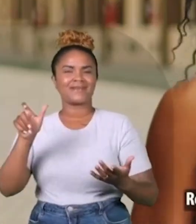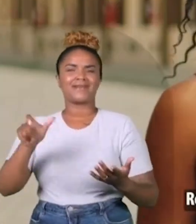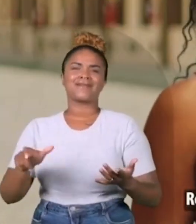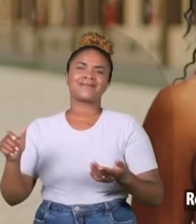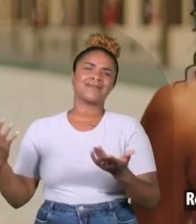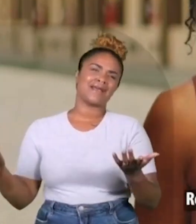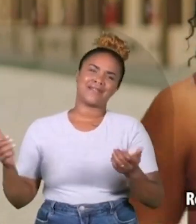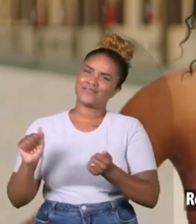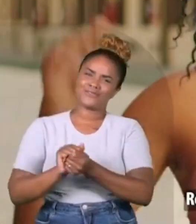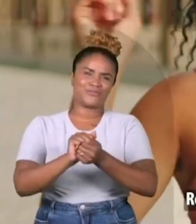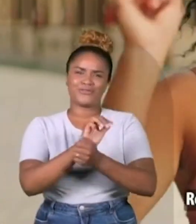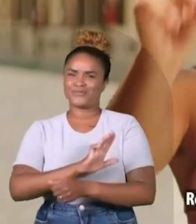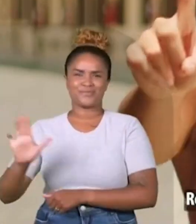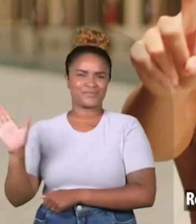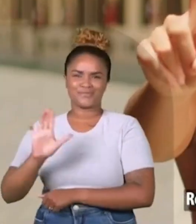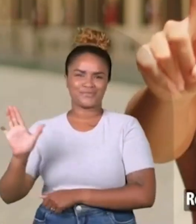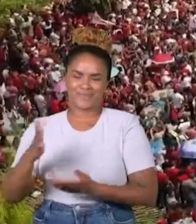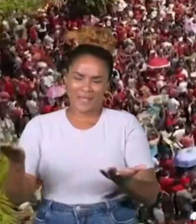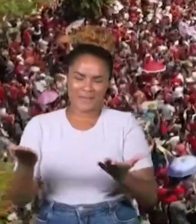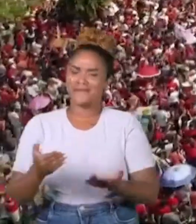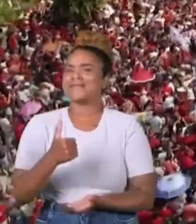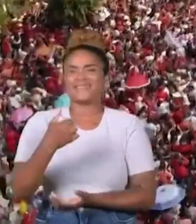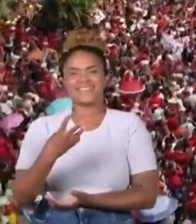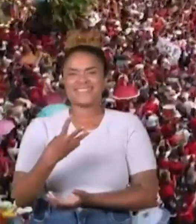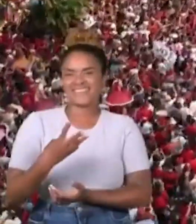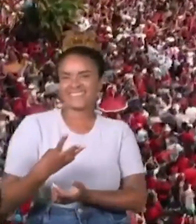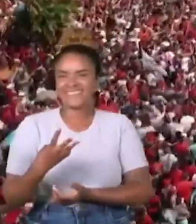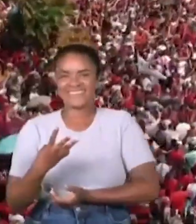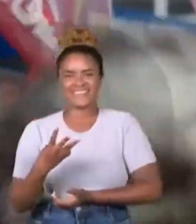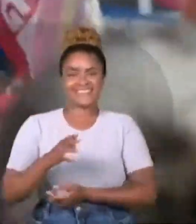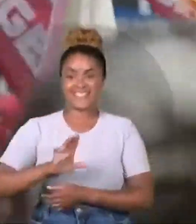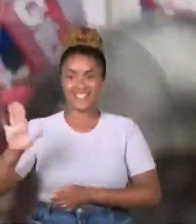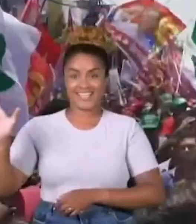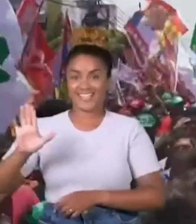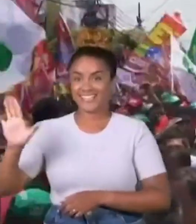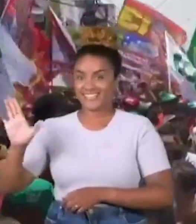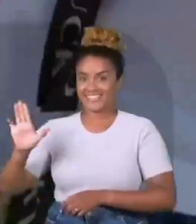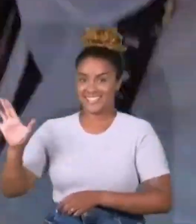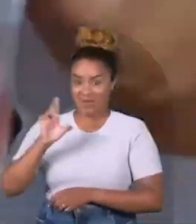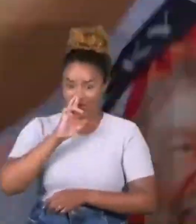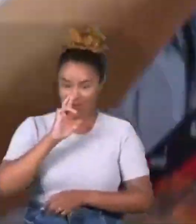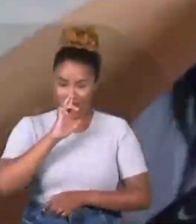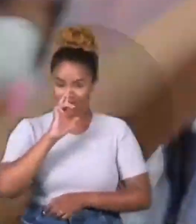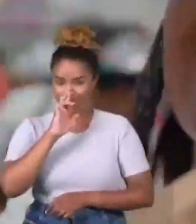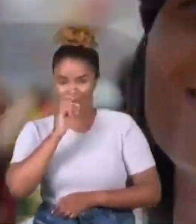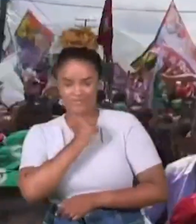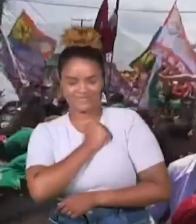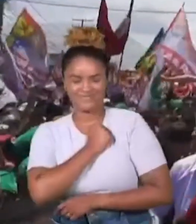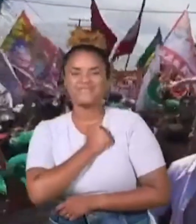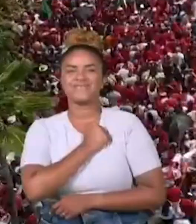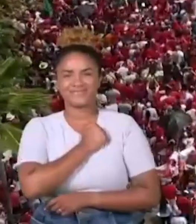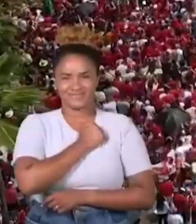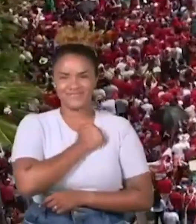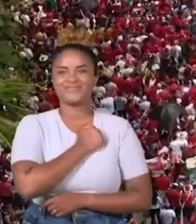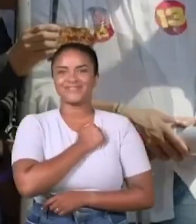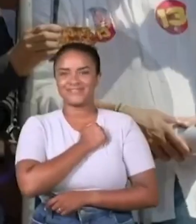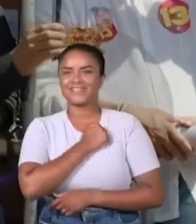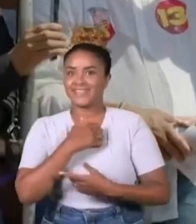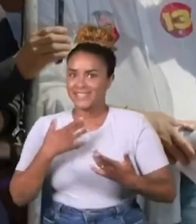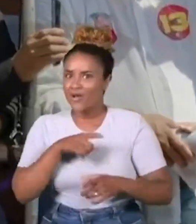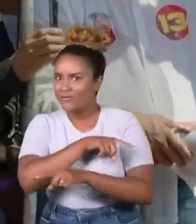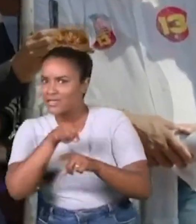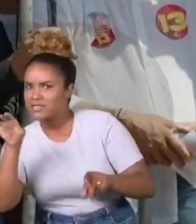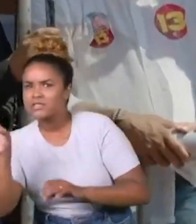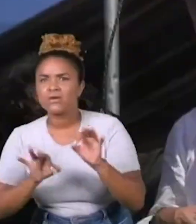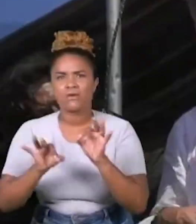candidato de Lula, meu irmão. Agora é treze. É Lula lá e Rogério quer! E